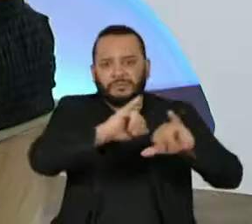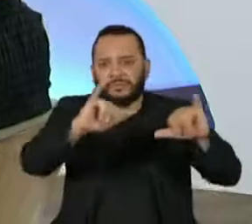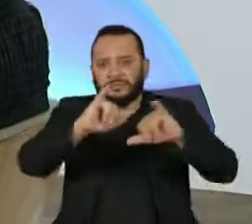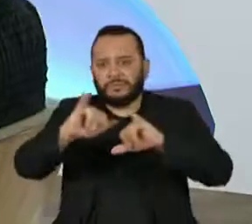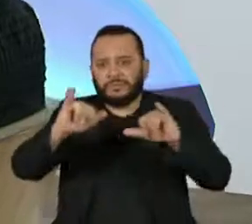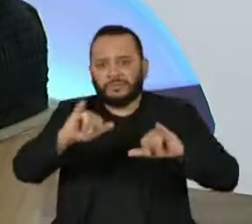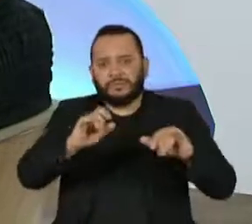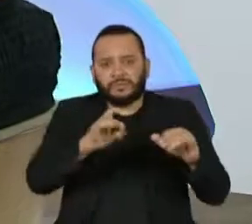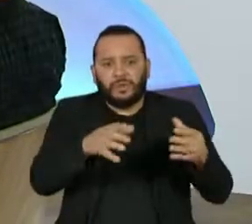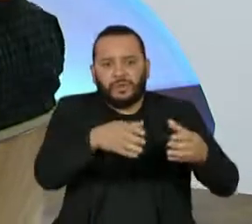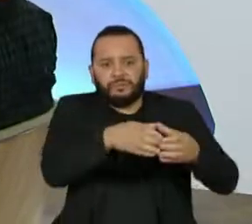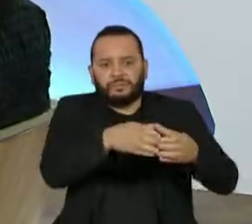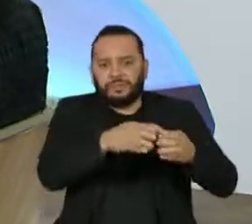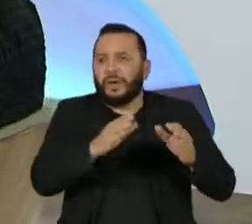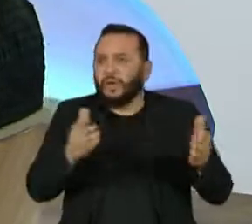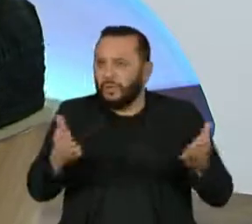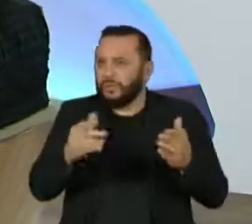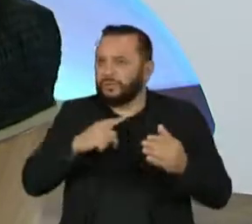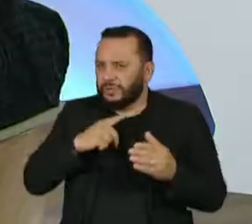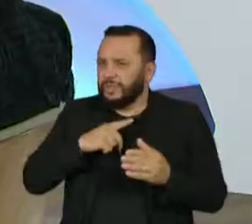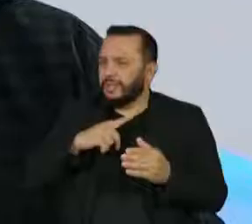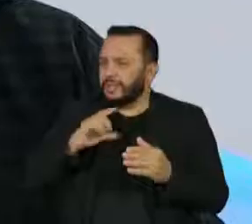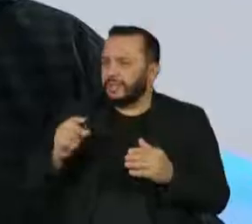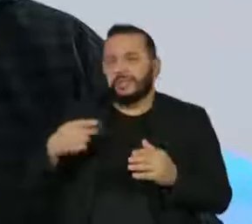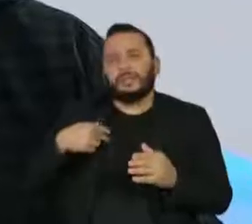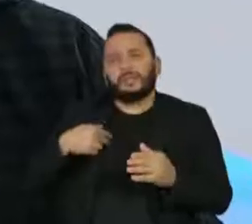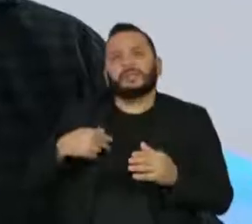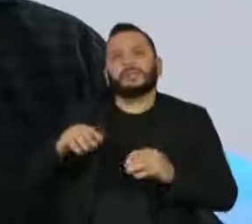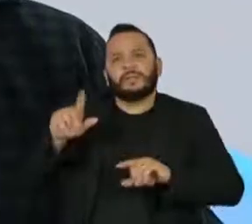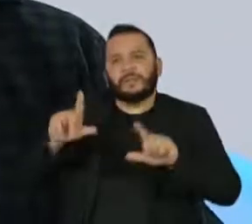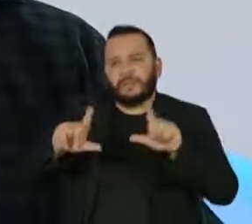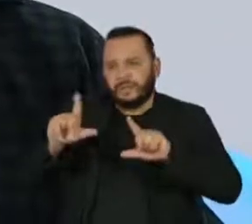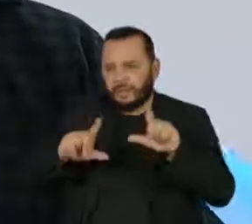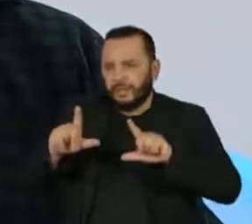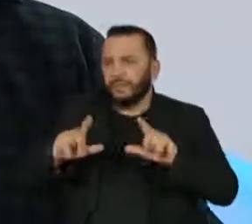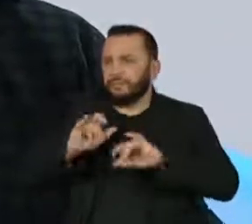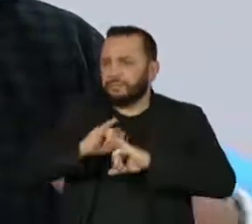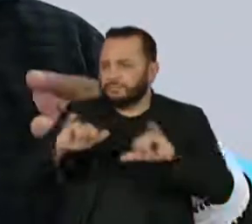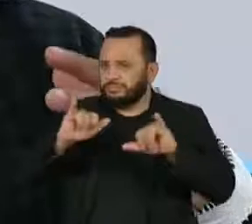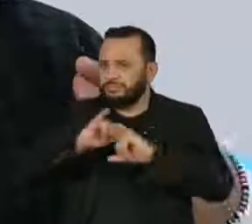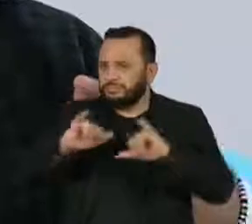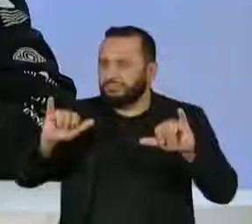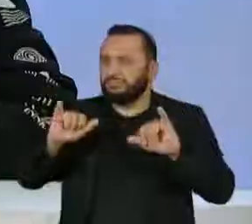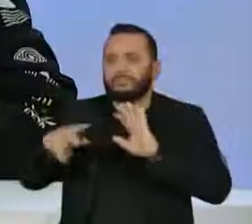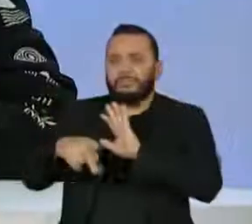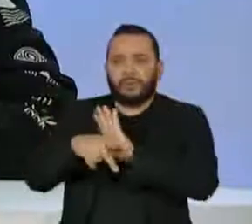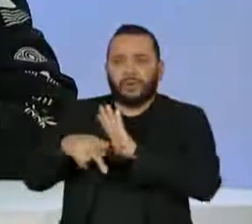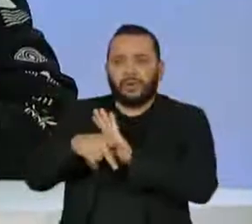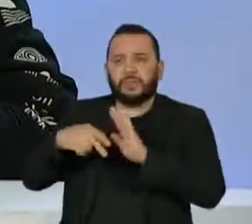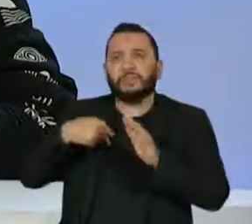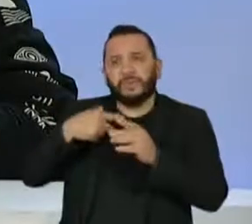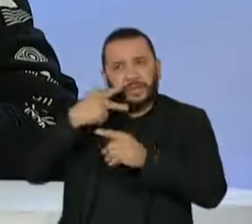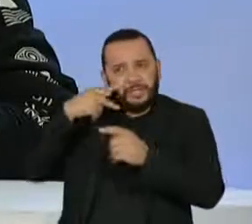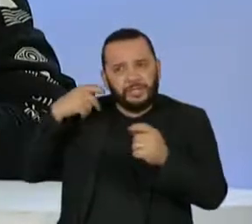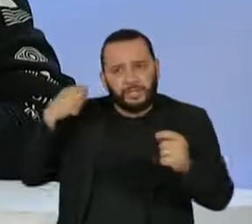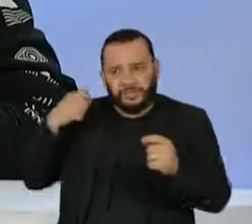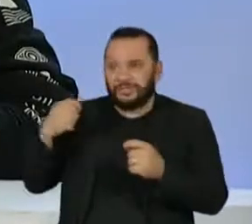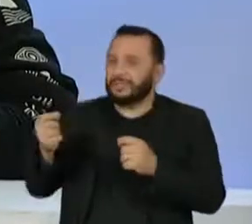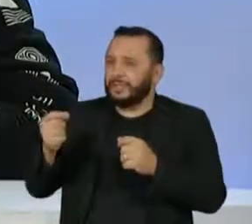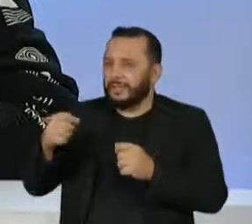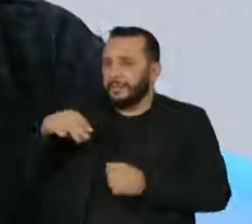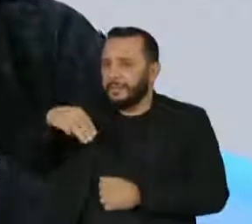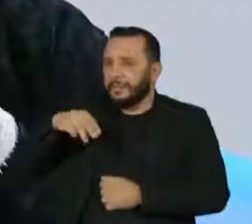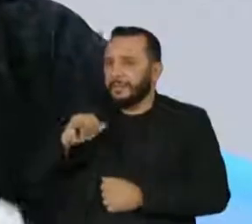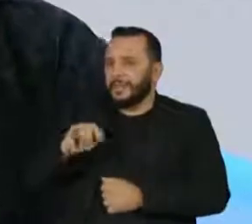Nós temos a mídia índia, nós temos a mídia ninja, que são parceiros fundamentais e têm apresentado,